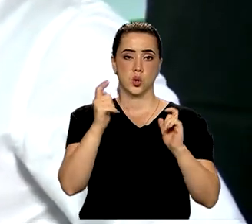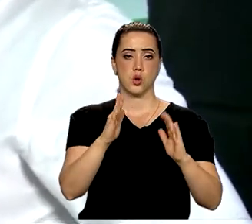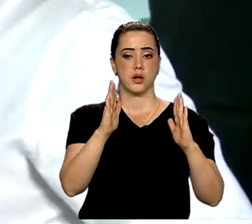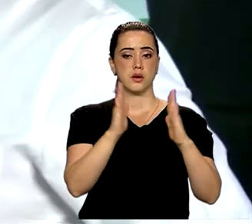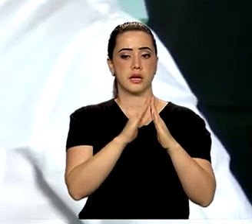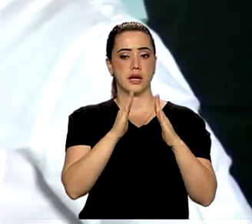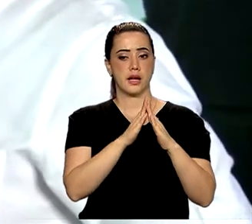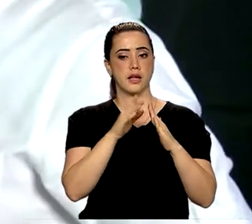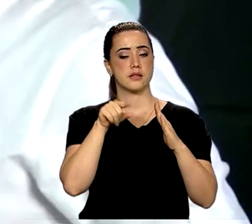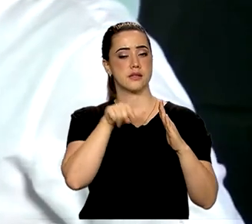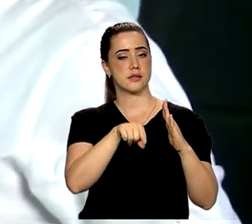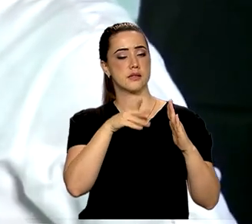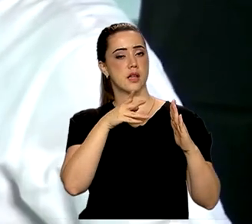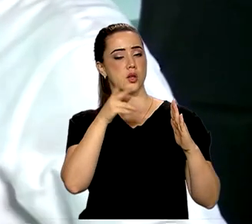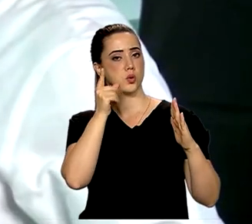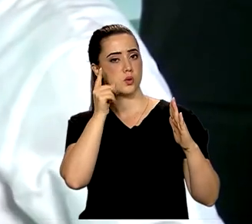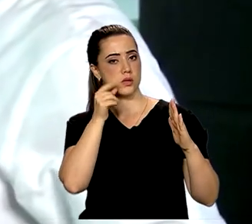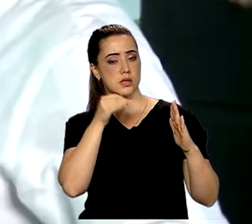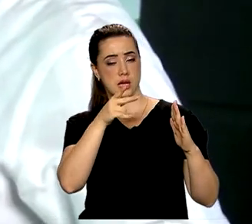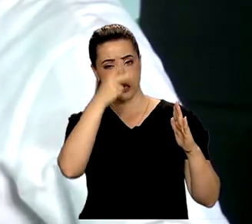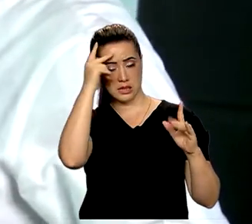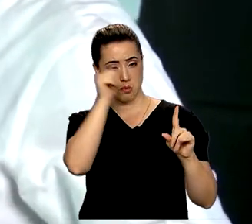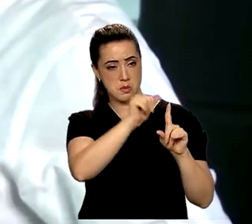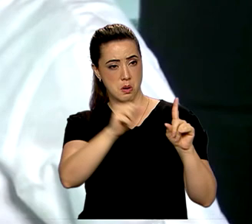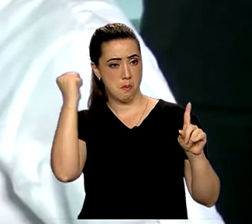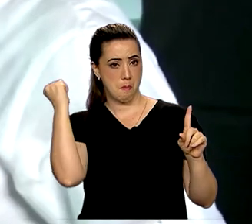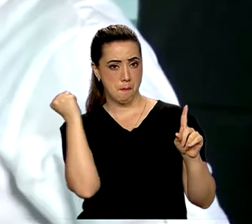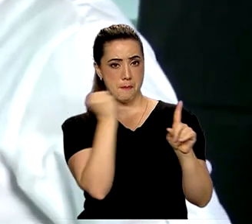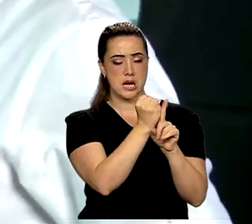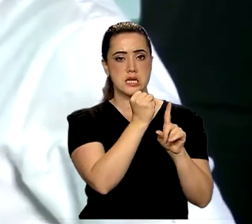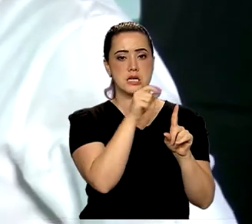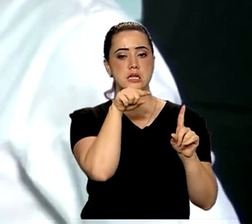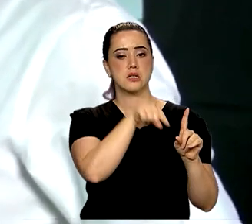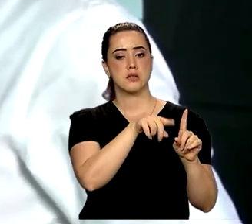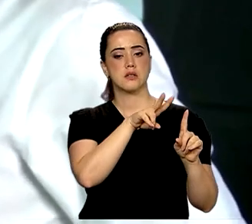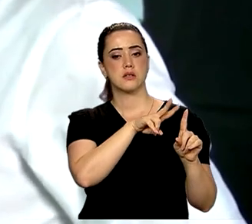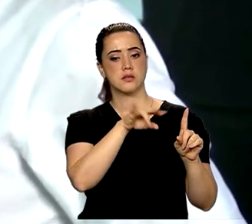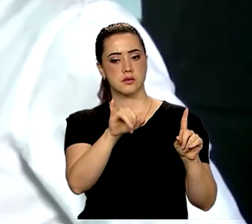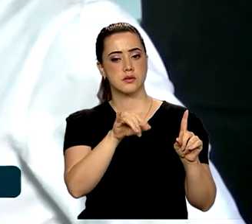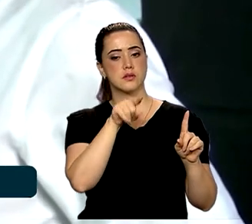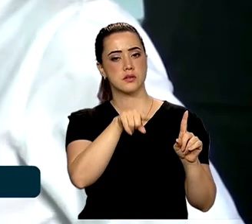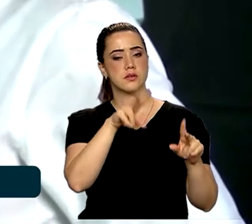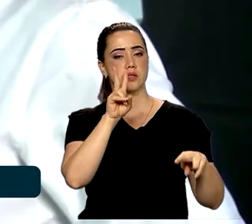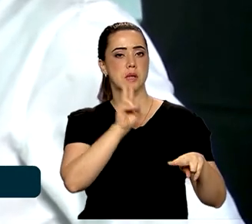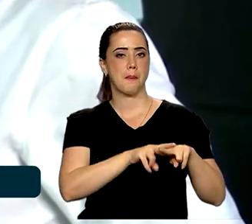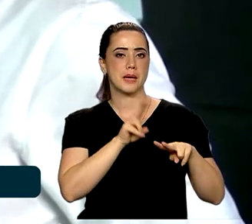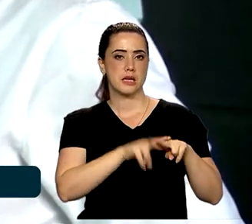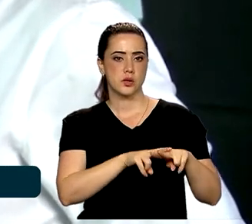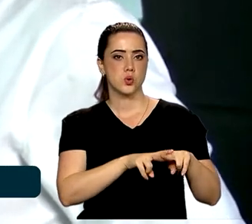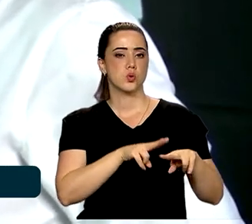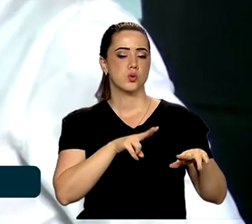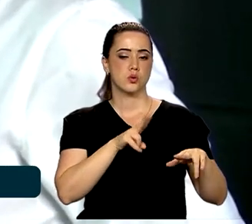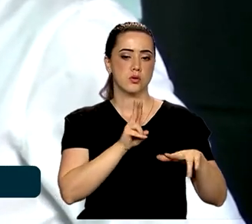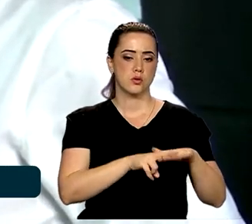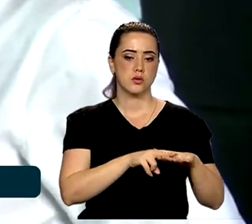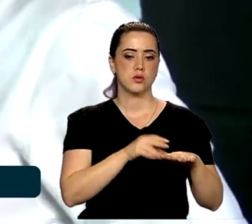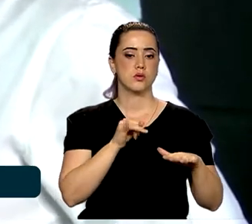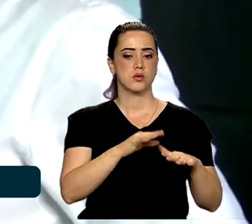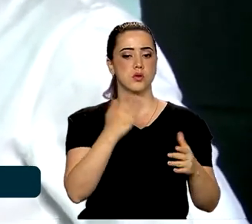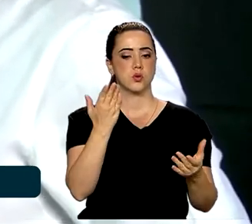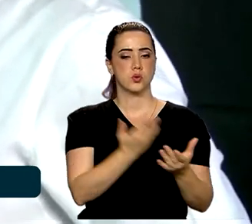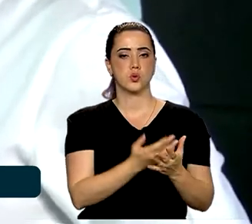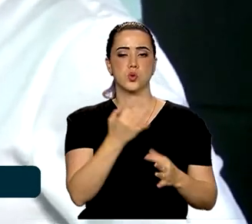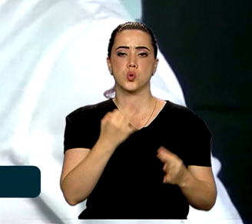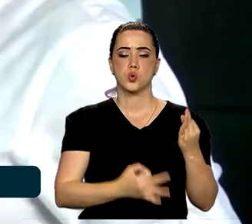aqueles que praticaram o feminicídio, eles efetivamente serão presos e os presos e os casos serão